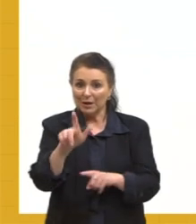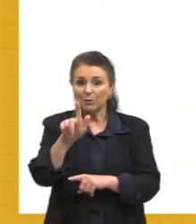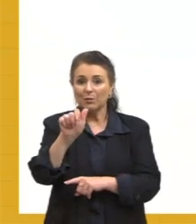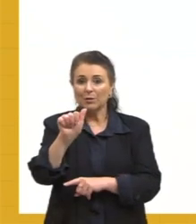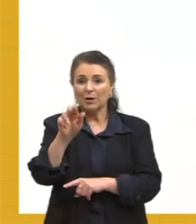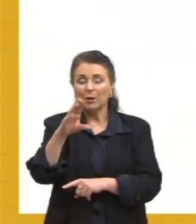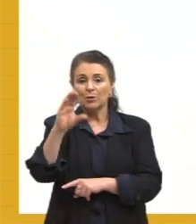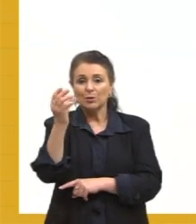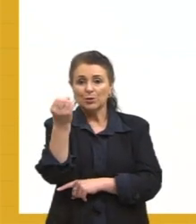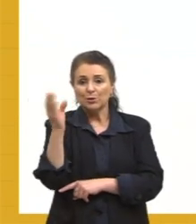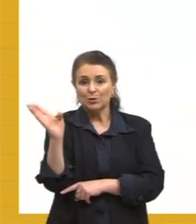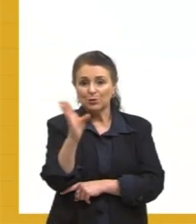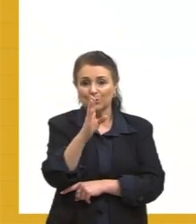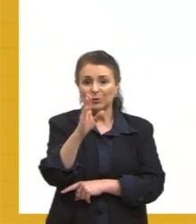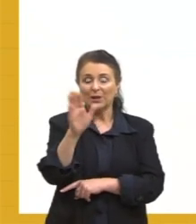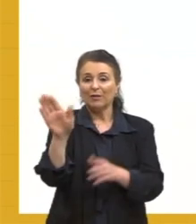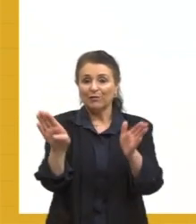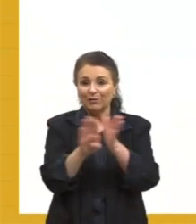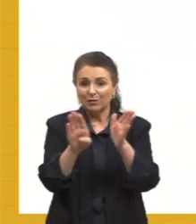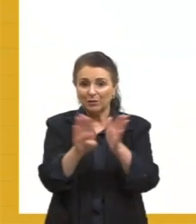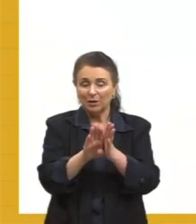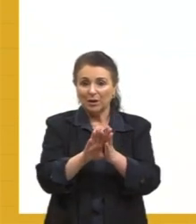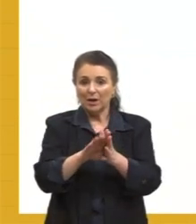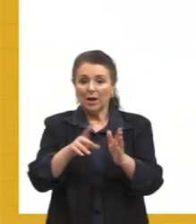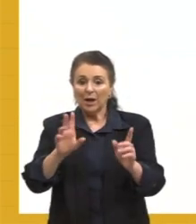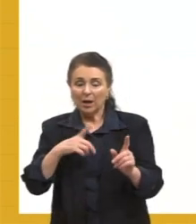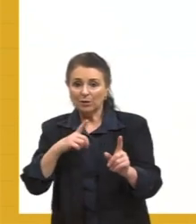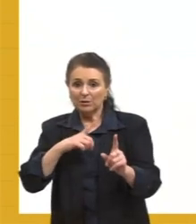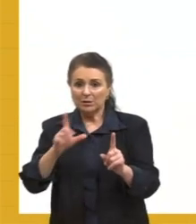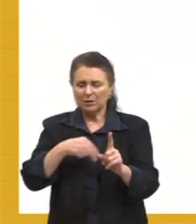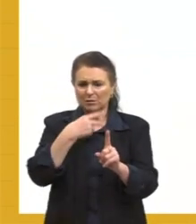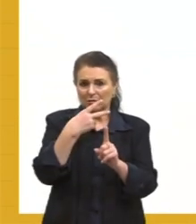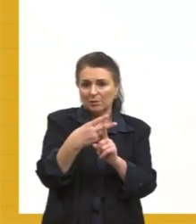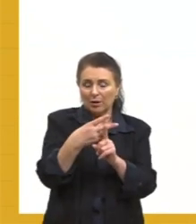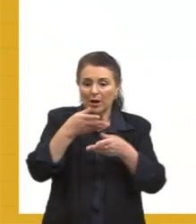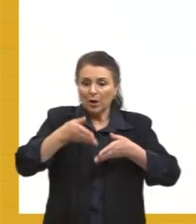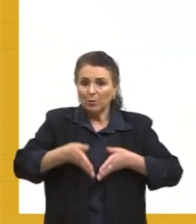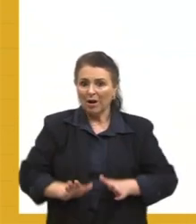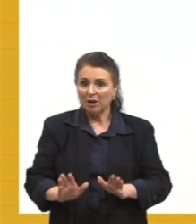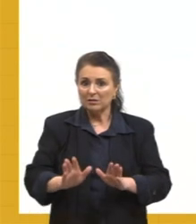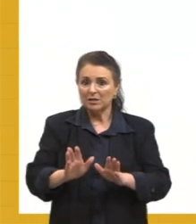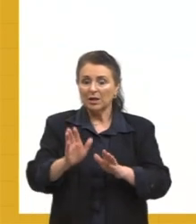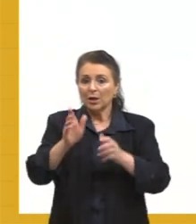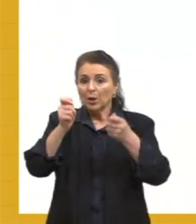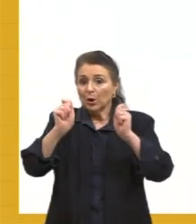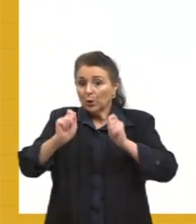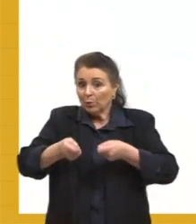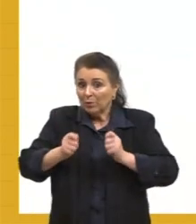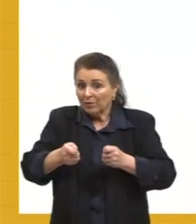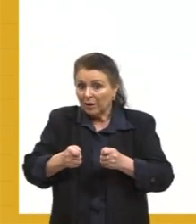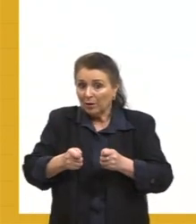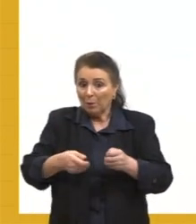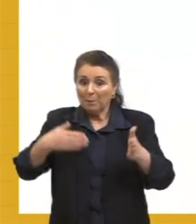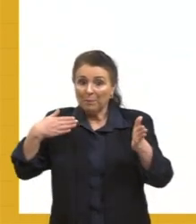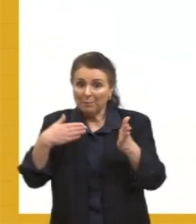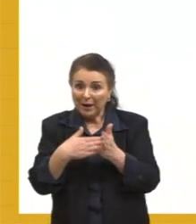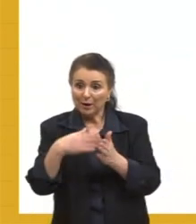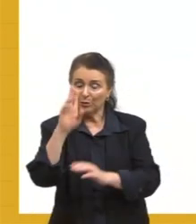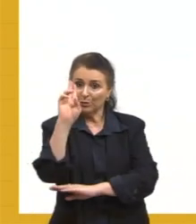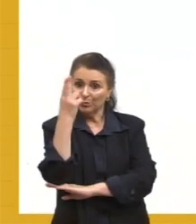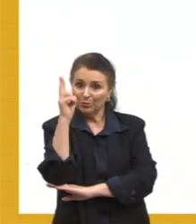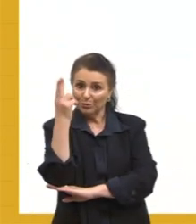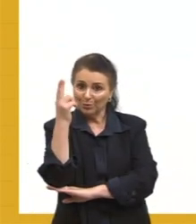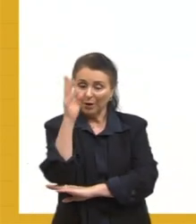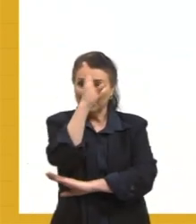Sou doble chapa, meio touro, meio galo, foi parido de a cavalo entre Santana e Ribeira. Levo na